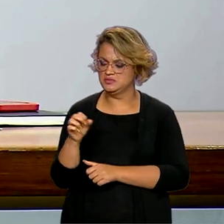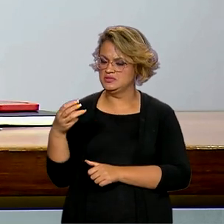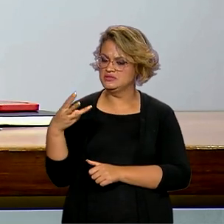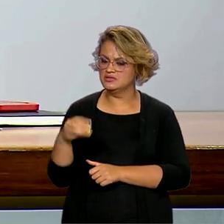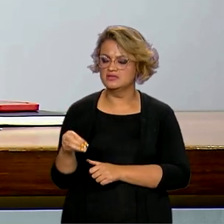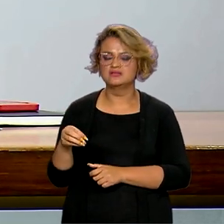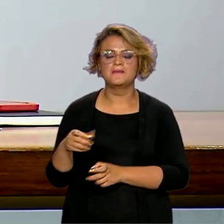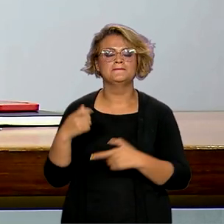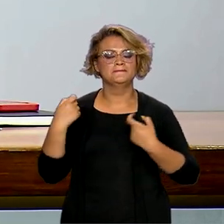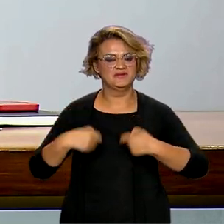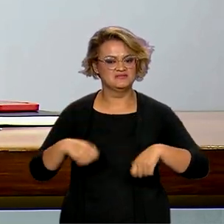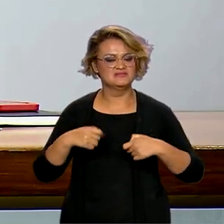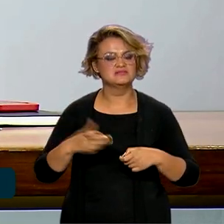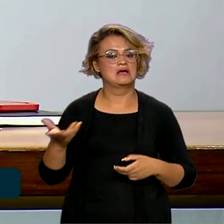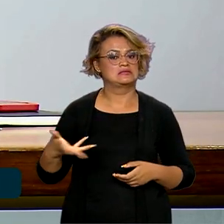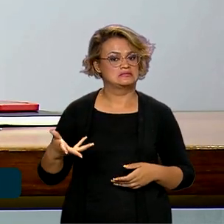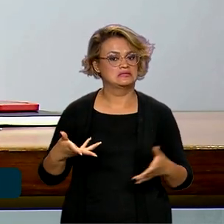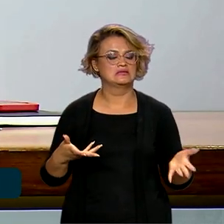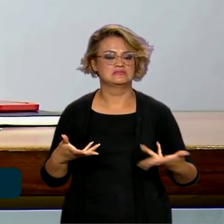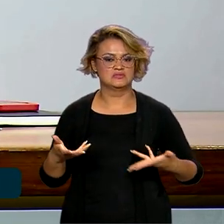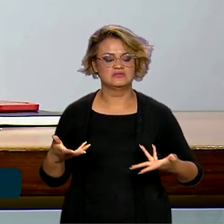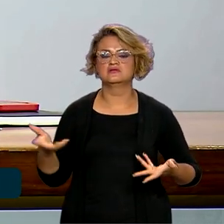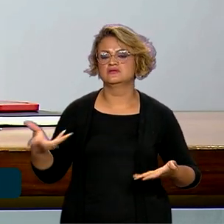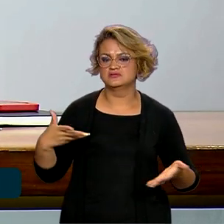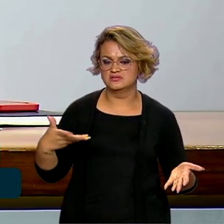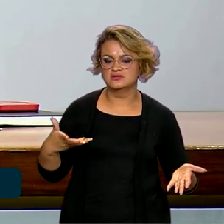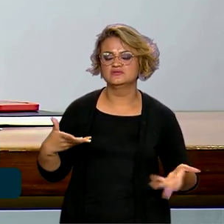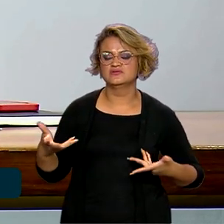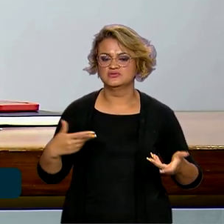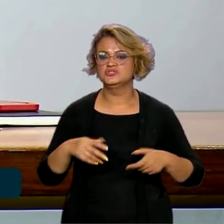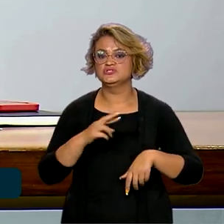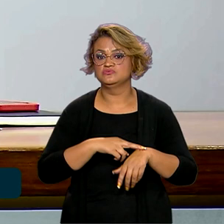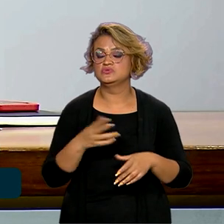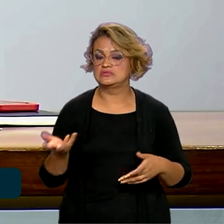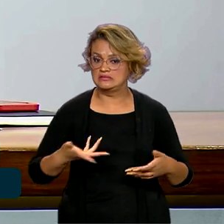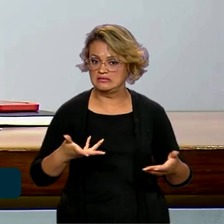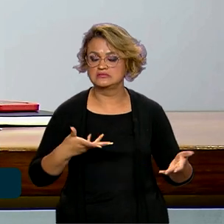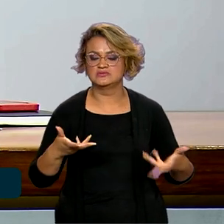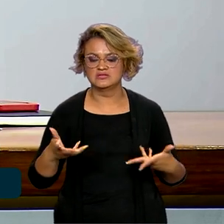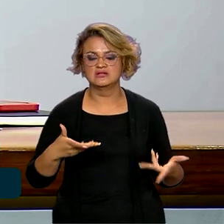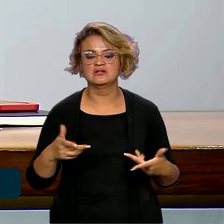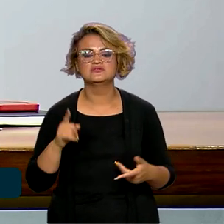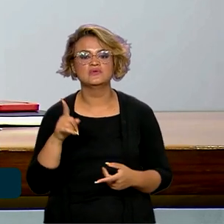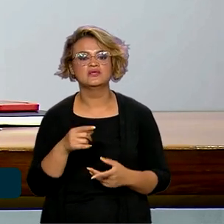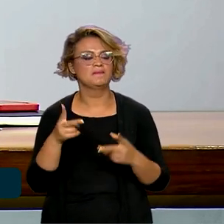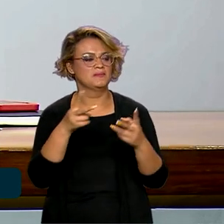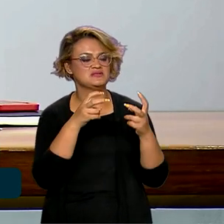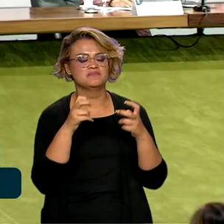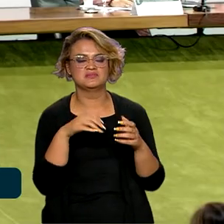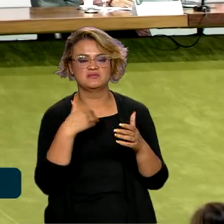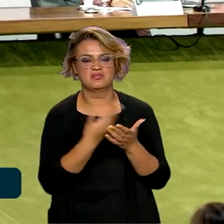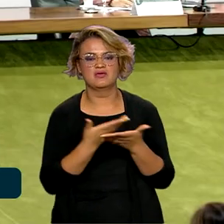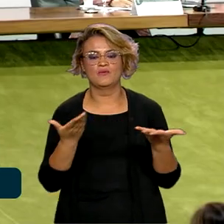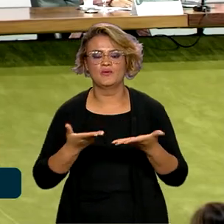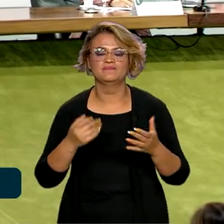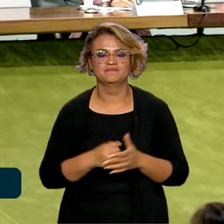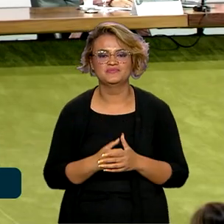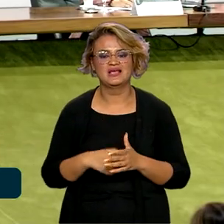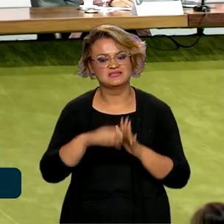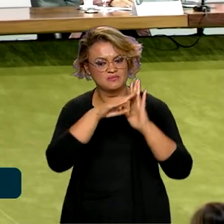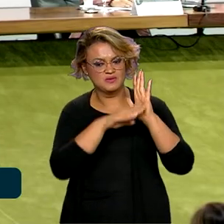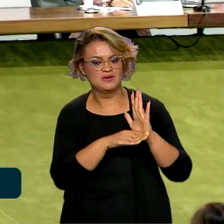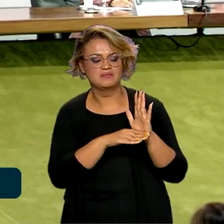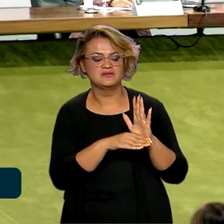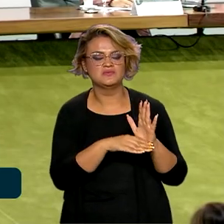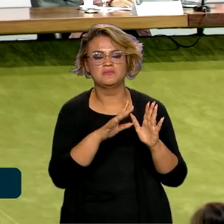exigirá uma aceleração significativa do ritmo de implementação que tem se observado até o momento. A Agenda é um plano